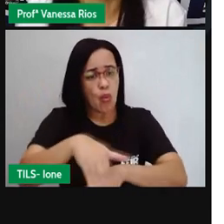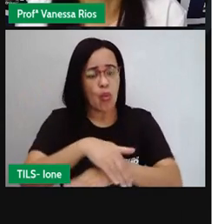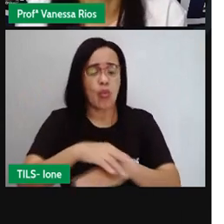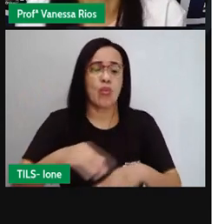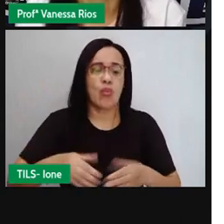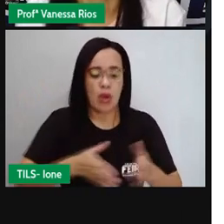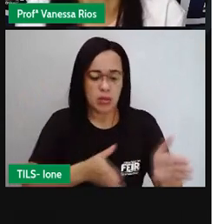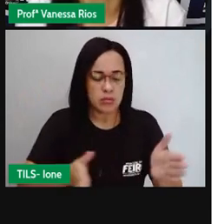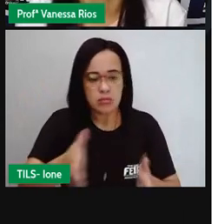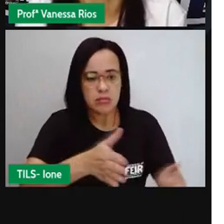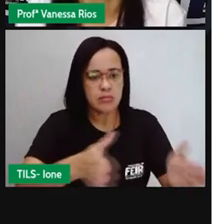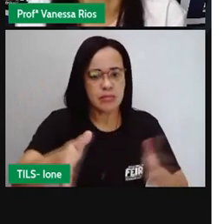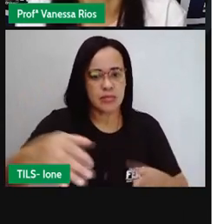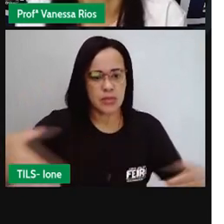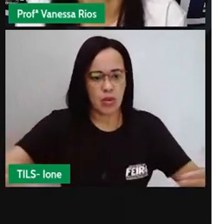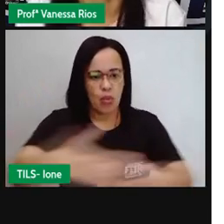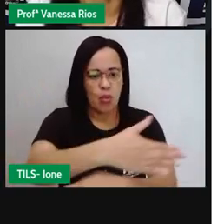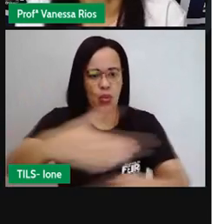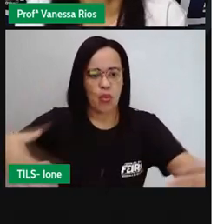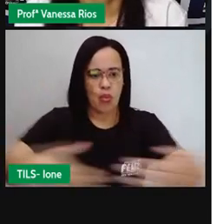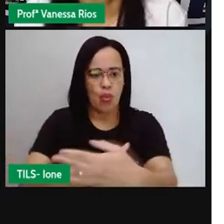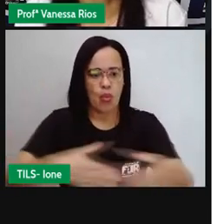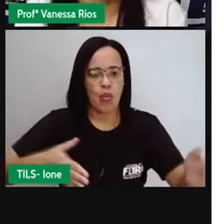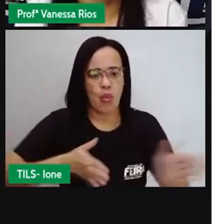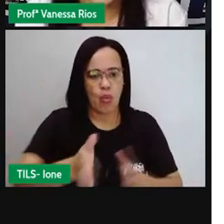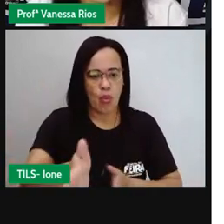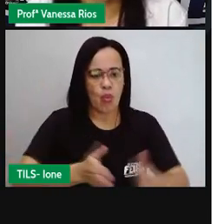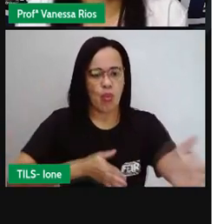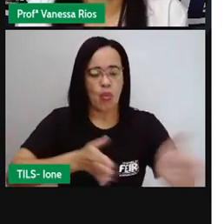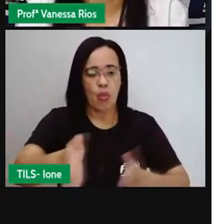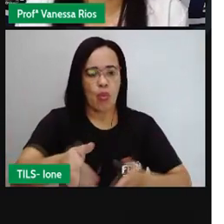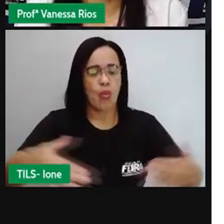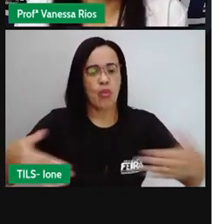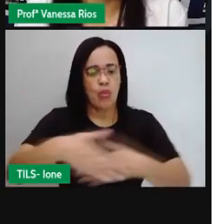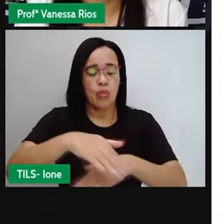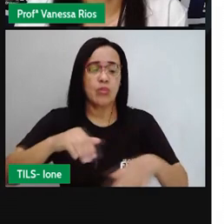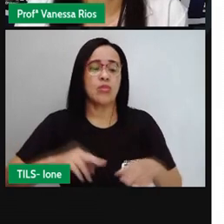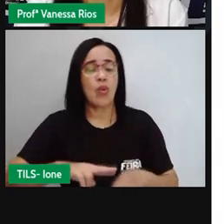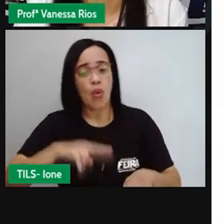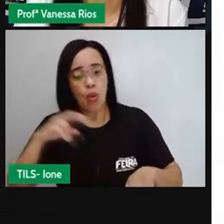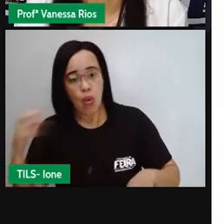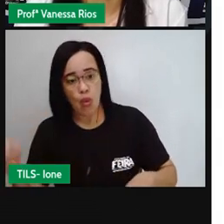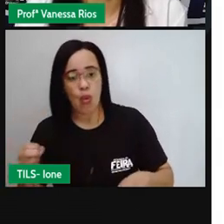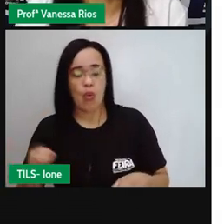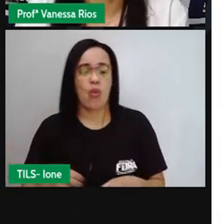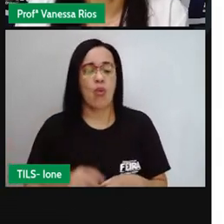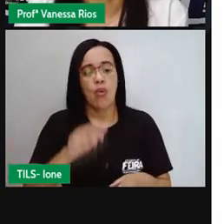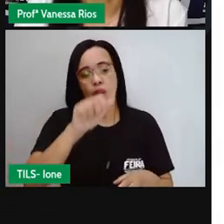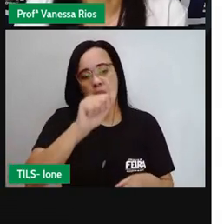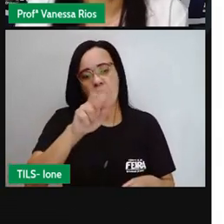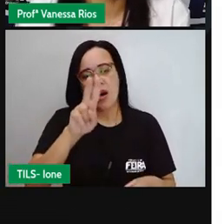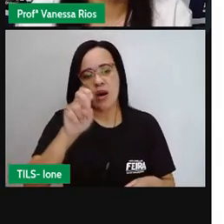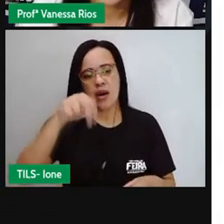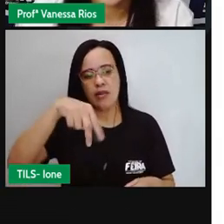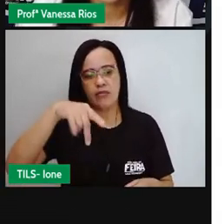A gente observa também a formação dos ângulos lá. Nesse espaço, mesmo que grande, né? Mesmo que muito maior do que um desenho que a gente